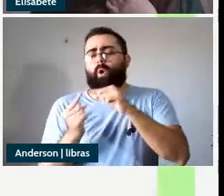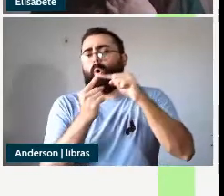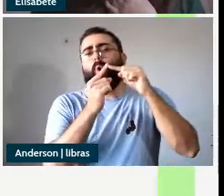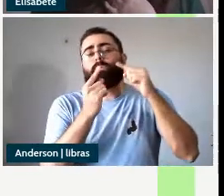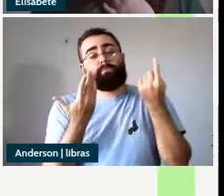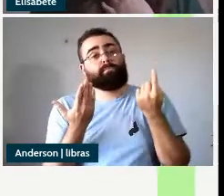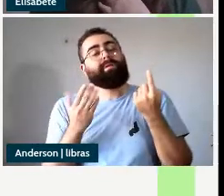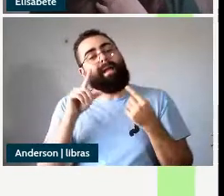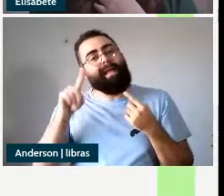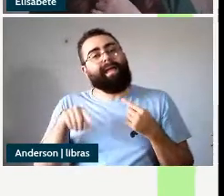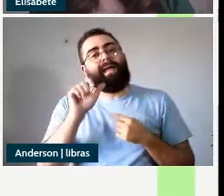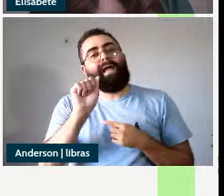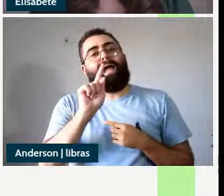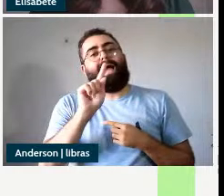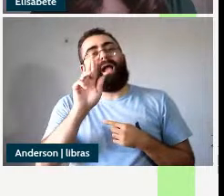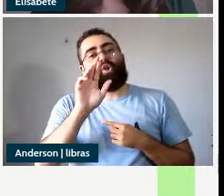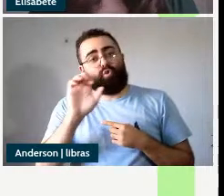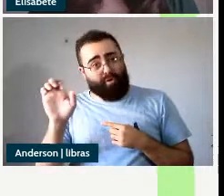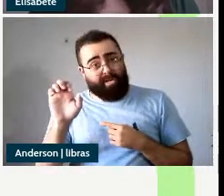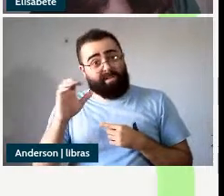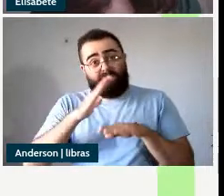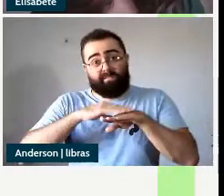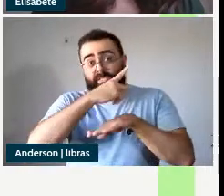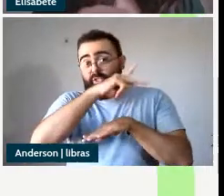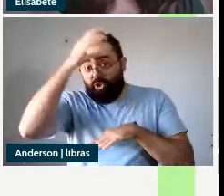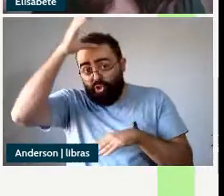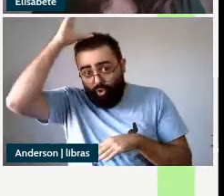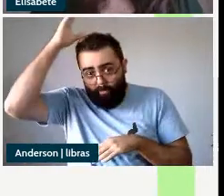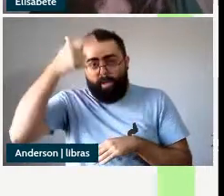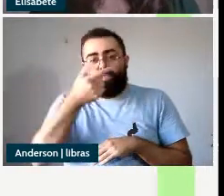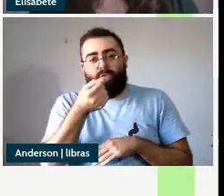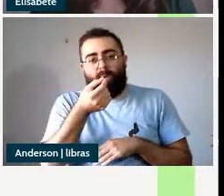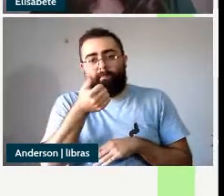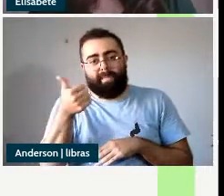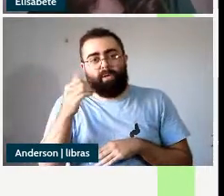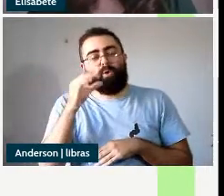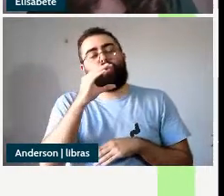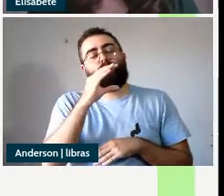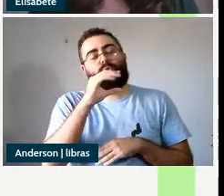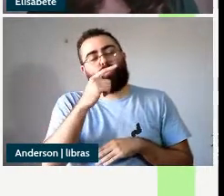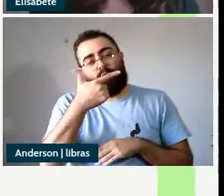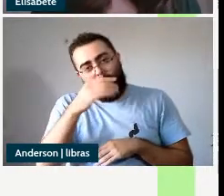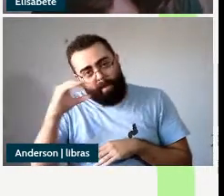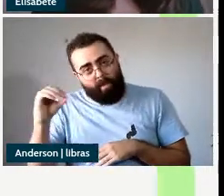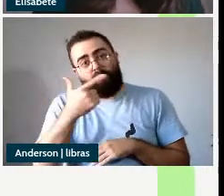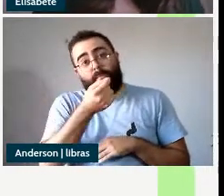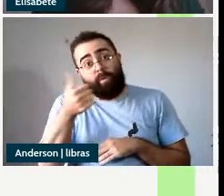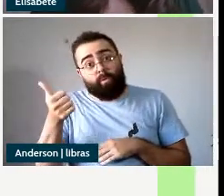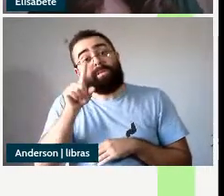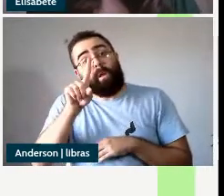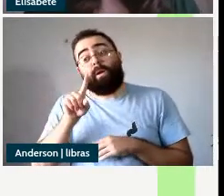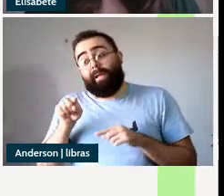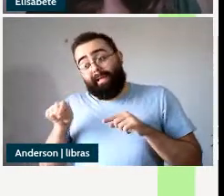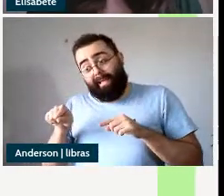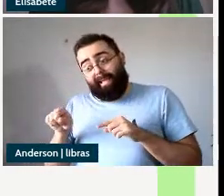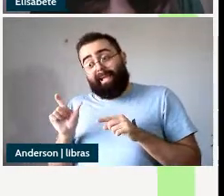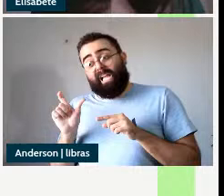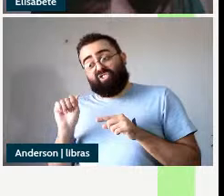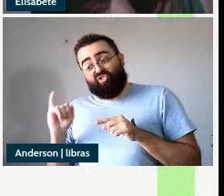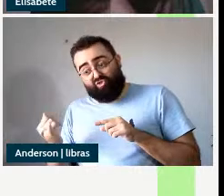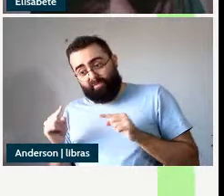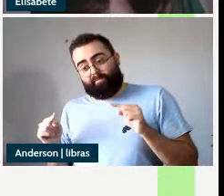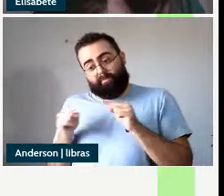mecanismo de agree de Chomsky 2000-2001 tanto no âmbito da praticação secundária quanto no âmbito da praticação primária